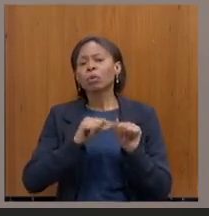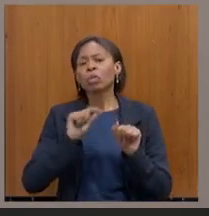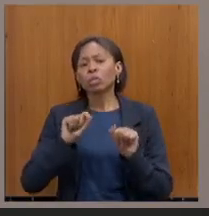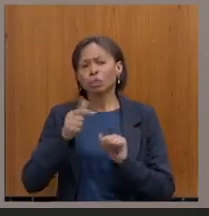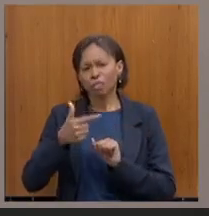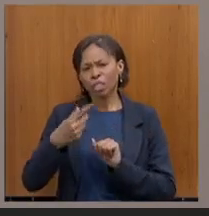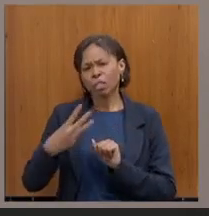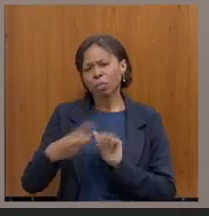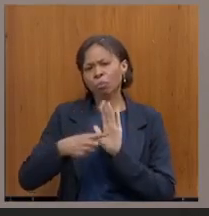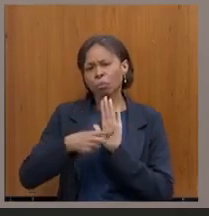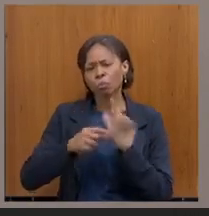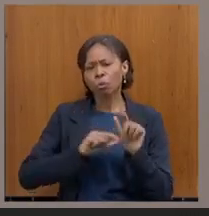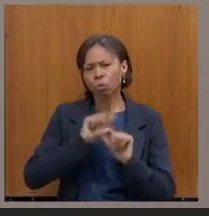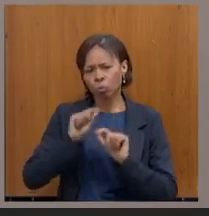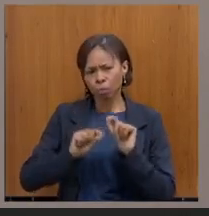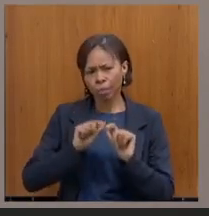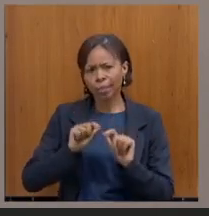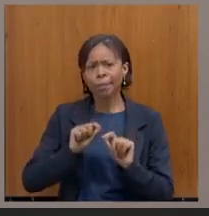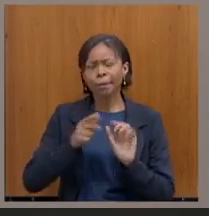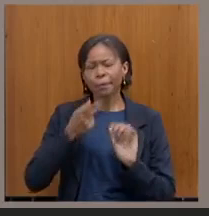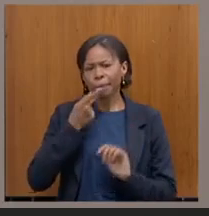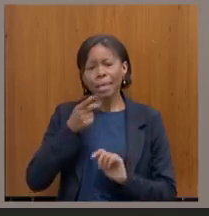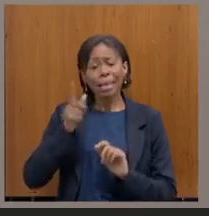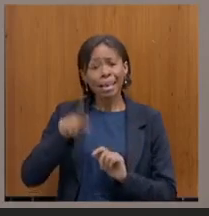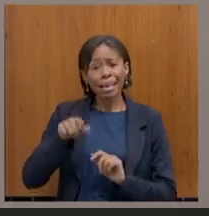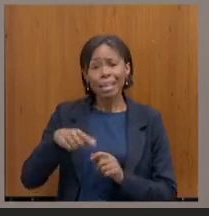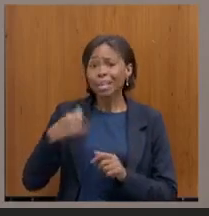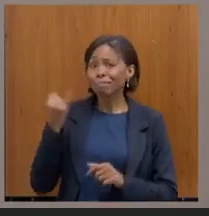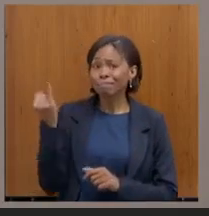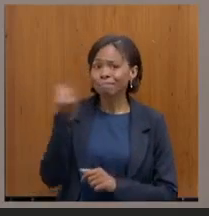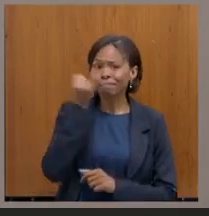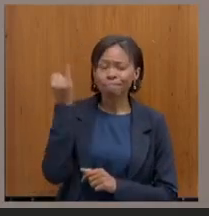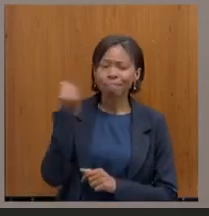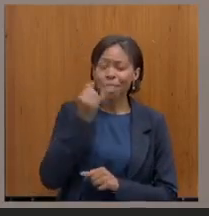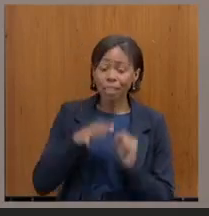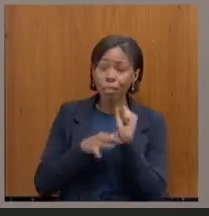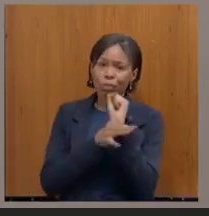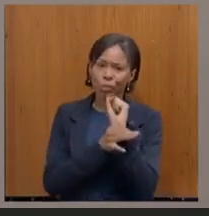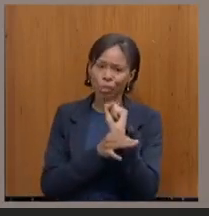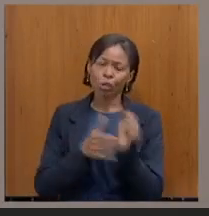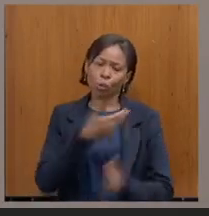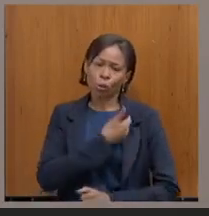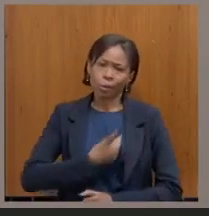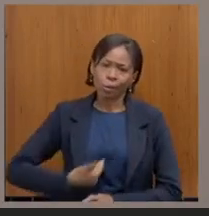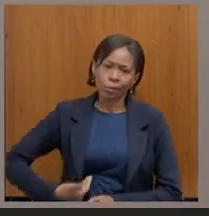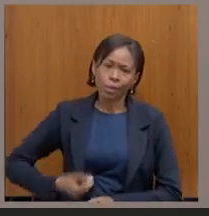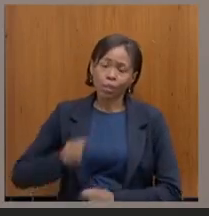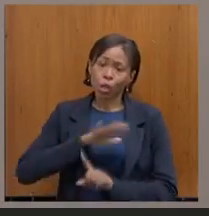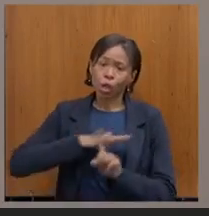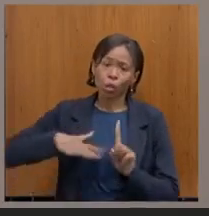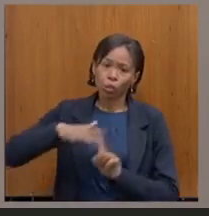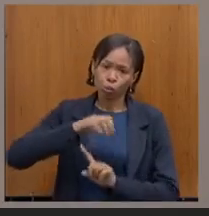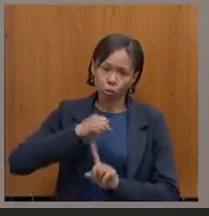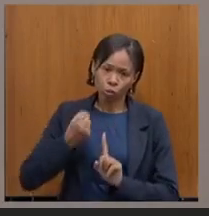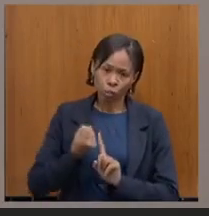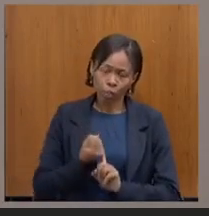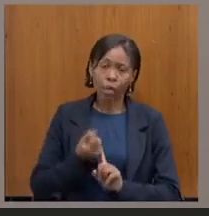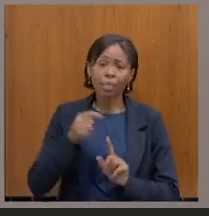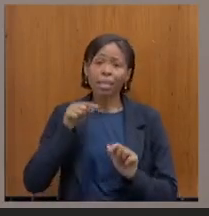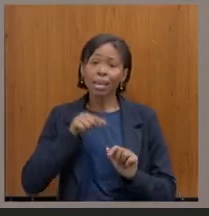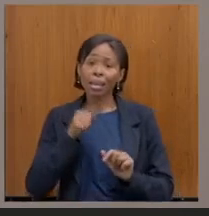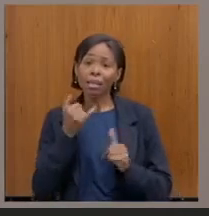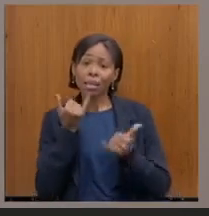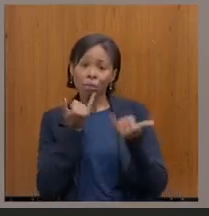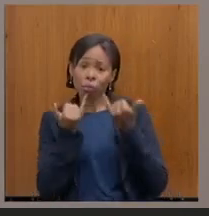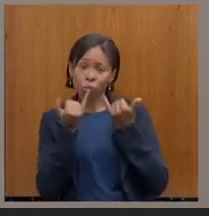23, são consideradas imprescindíveis à segurança da sociedade ou do Estado e, portanto, passíveis de classificação às informações cuja